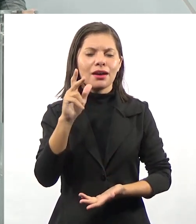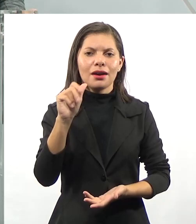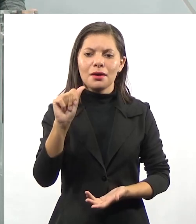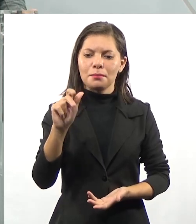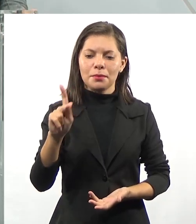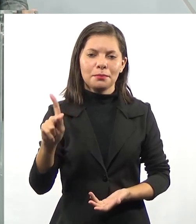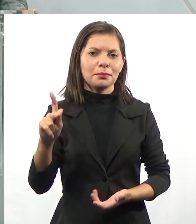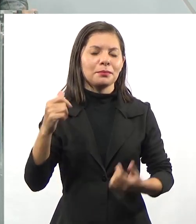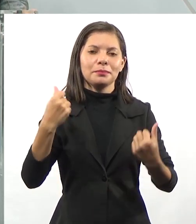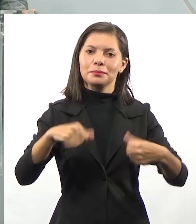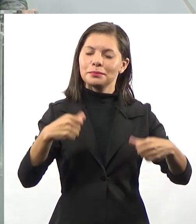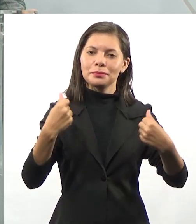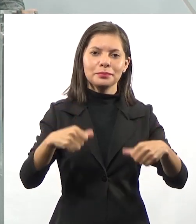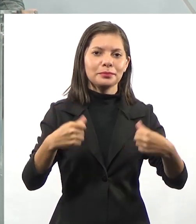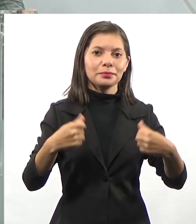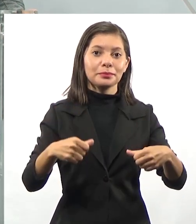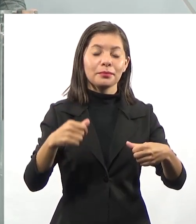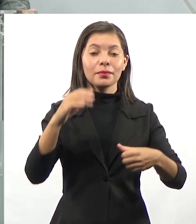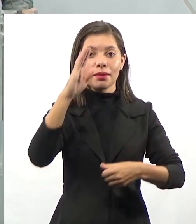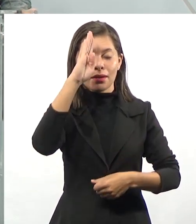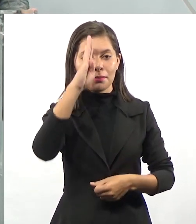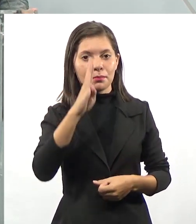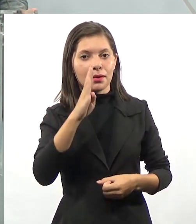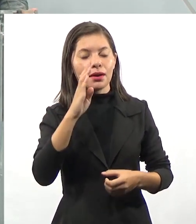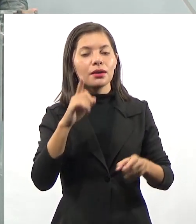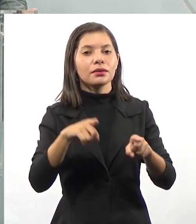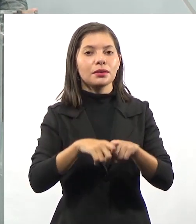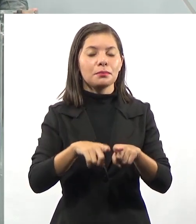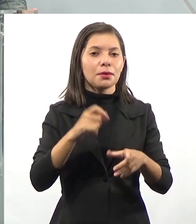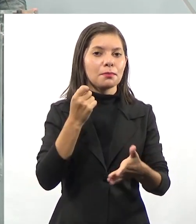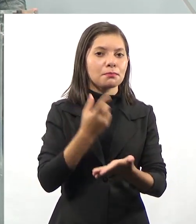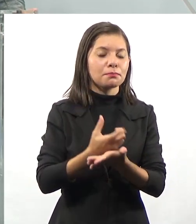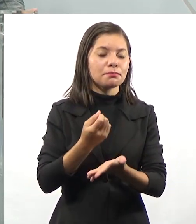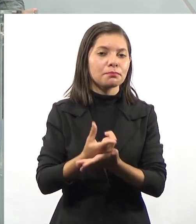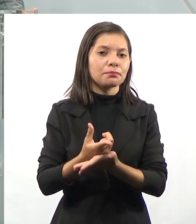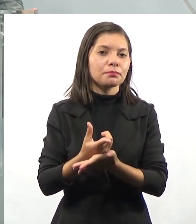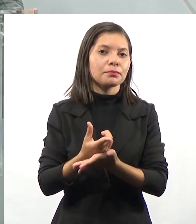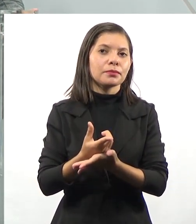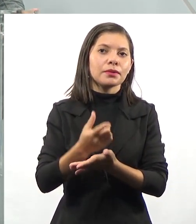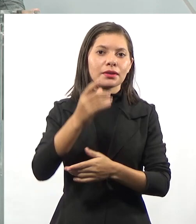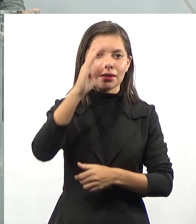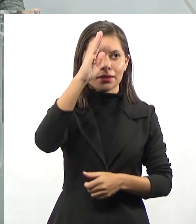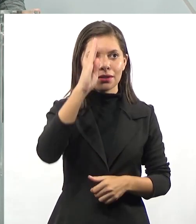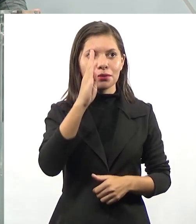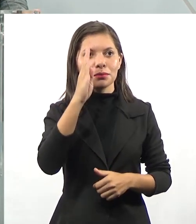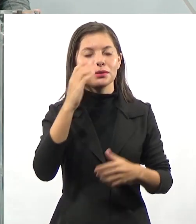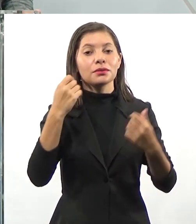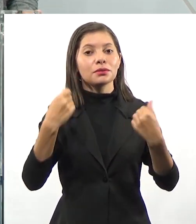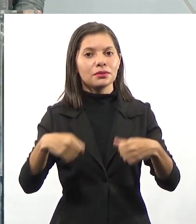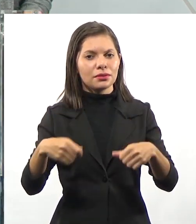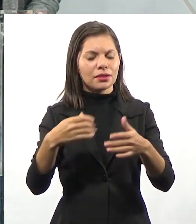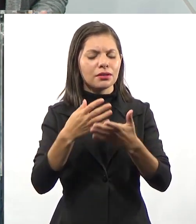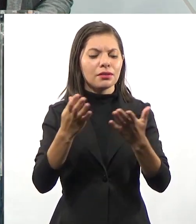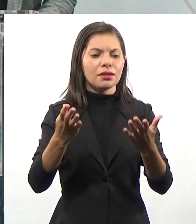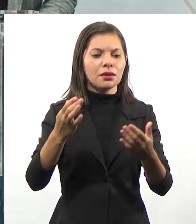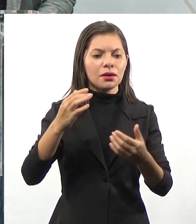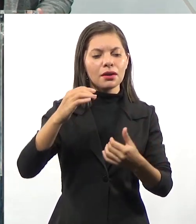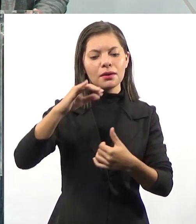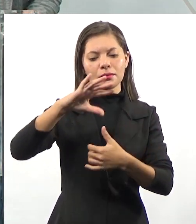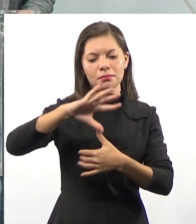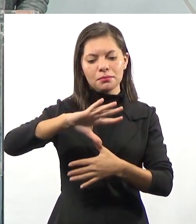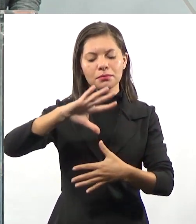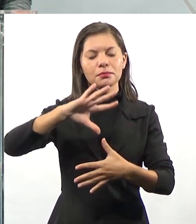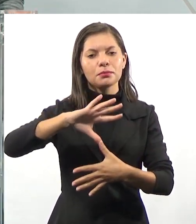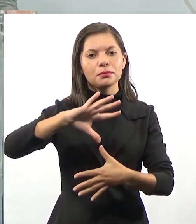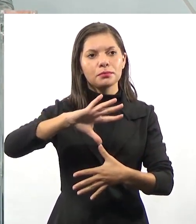Ele tem versões pagas e a versão gratuita já consegue, você já consegue produzir alguns mapas mentais. Então para a